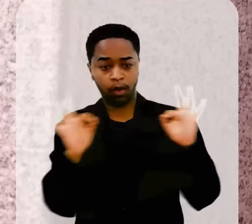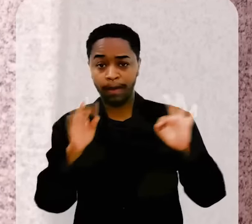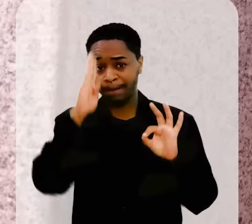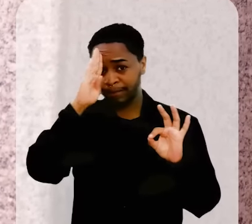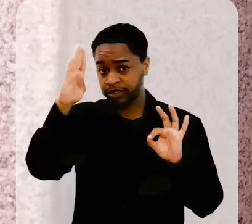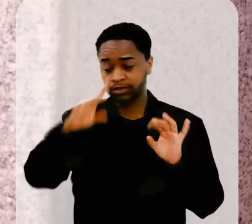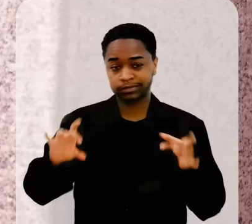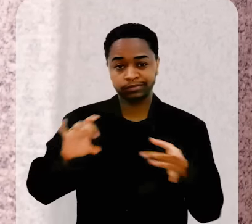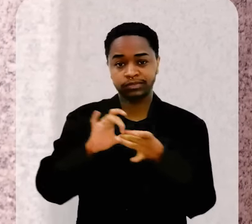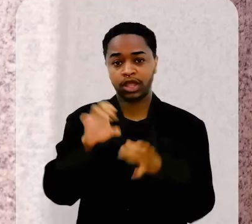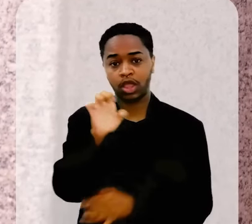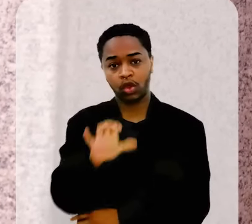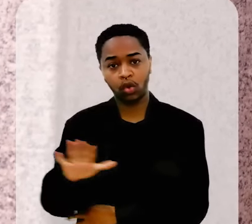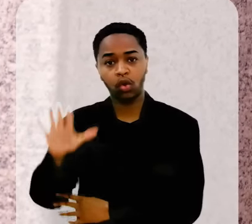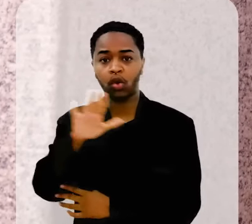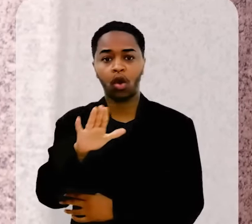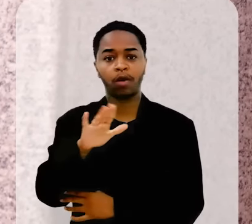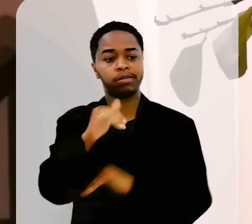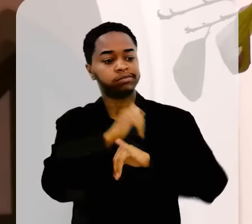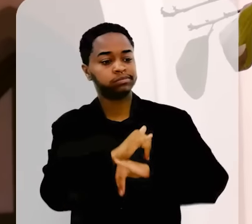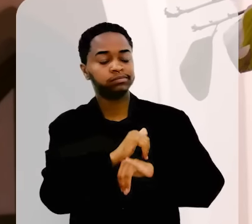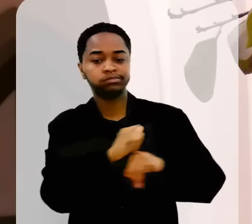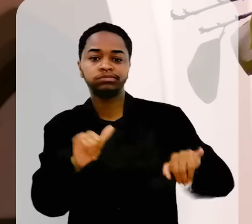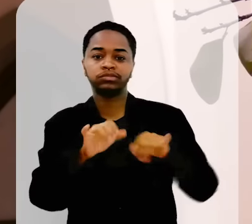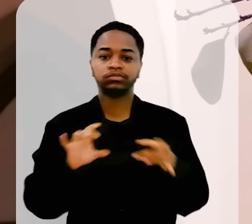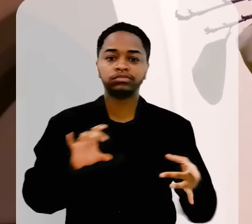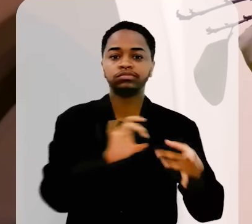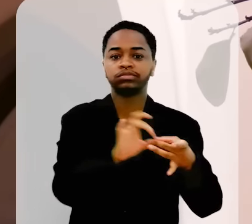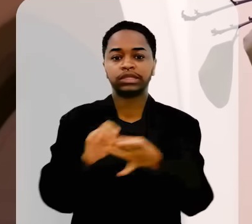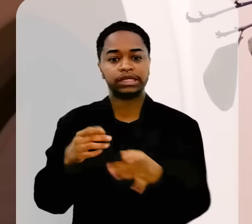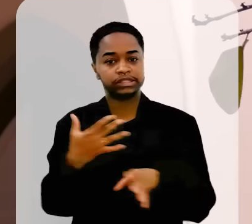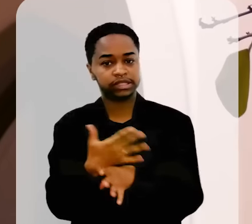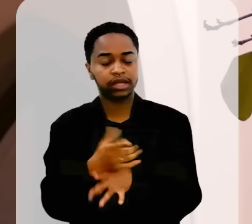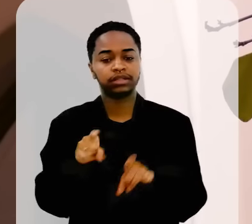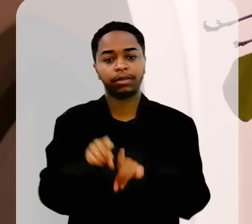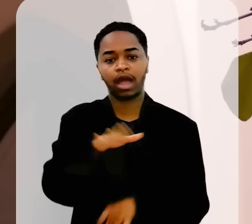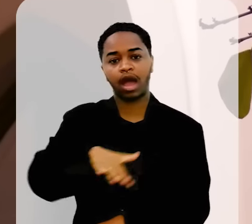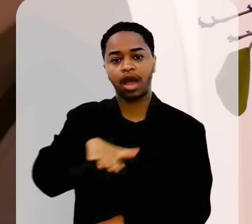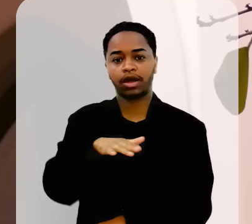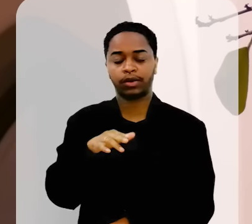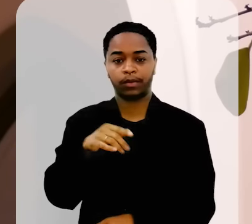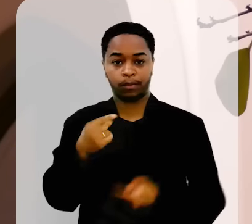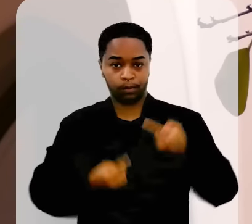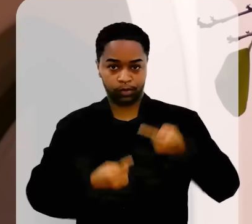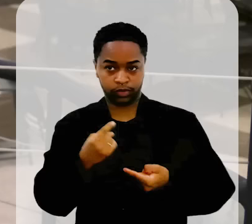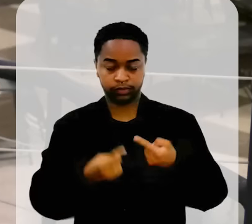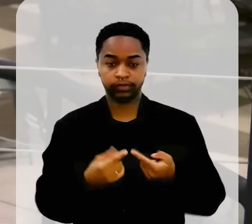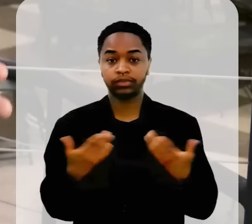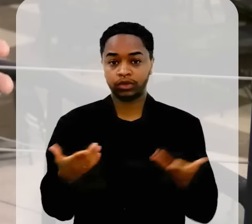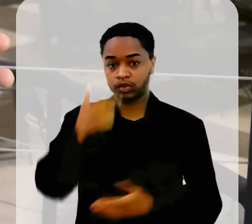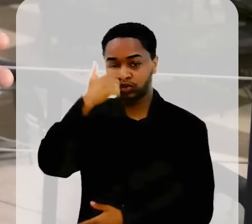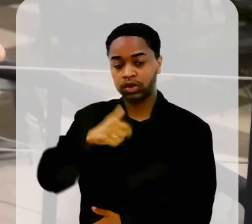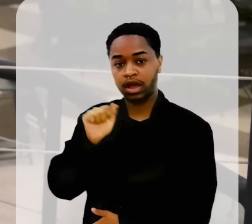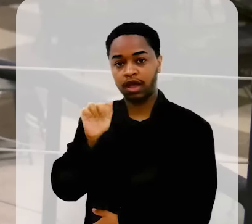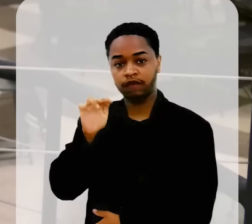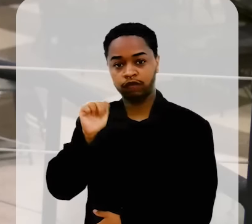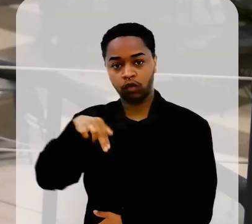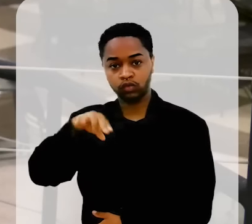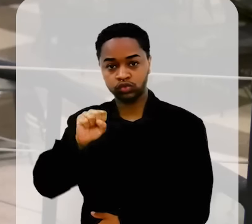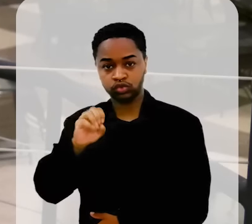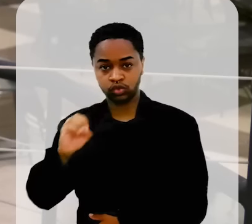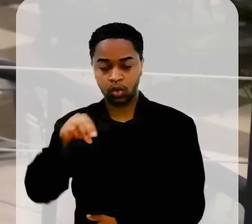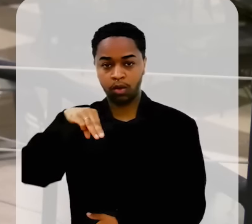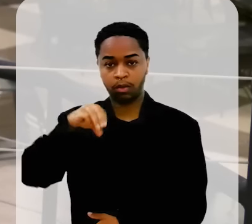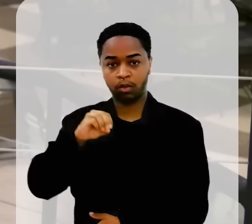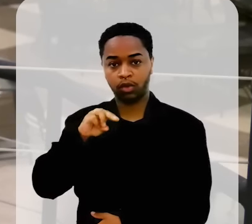sobrenomes, principalmente europeus, que prosperam na cidade e na política também. Afonso Henrique Monerá,